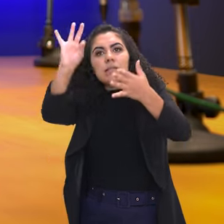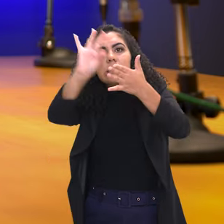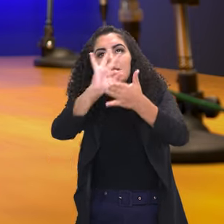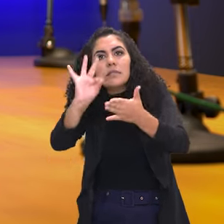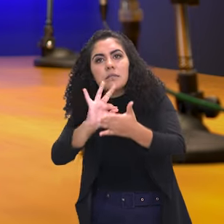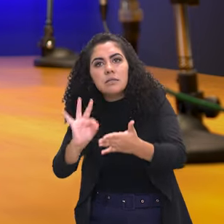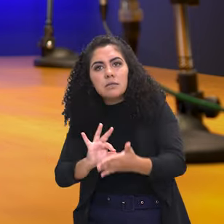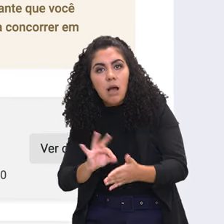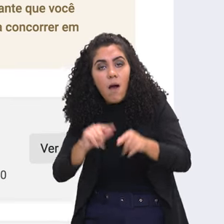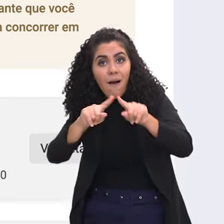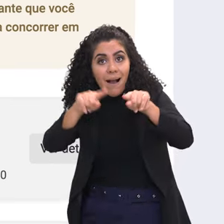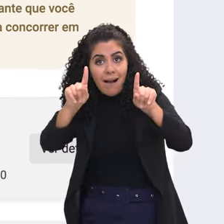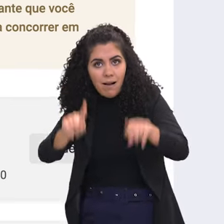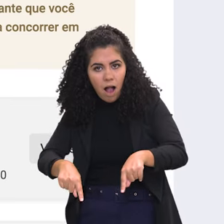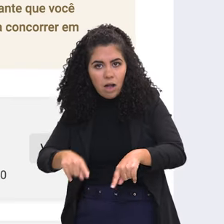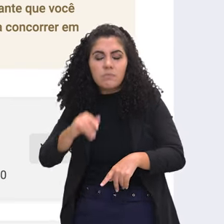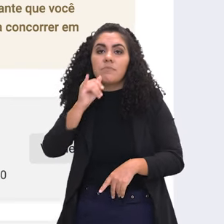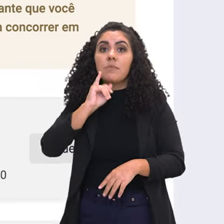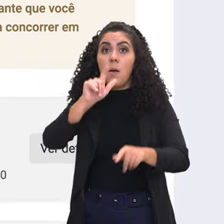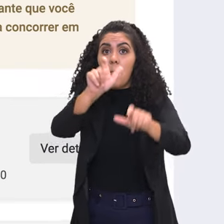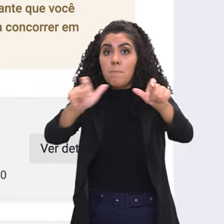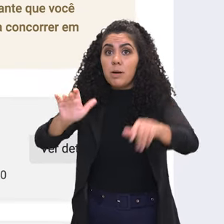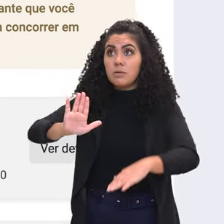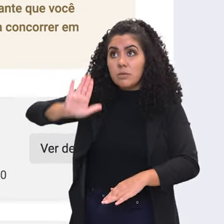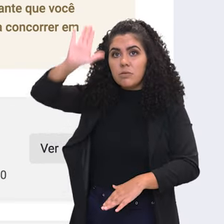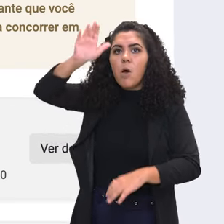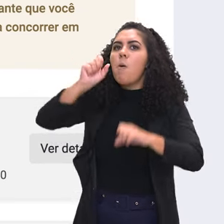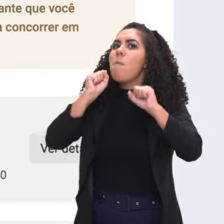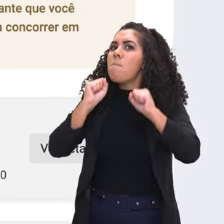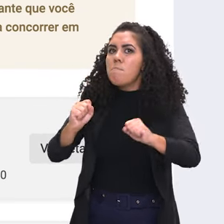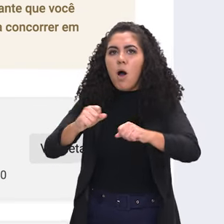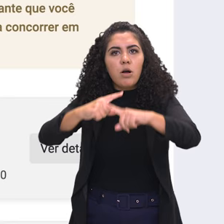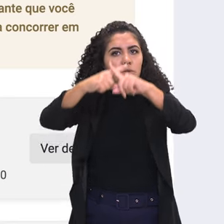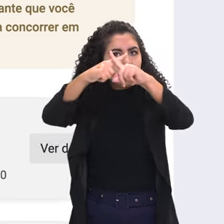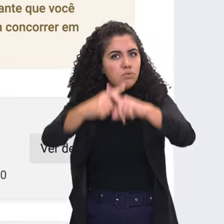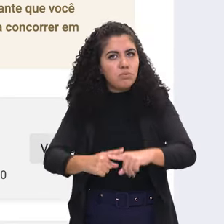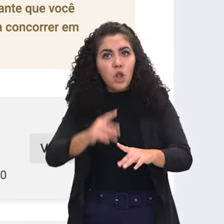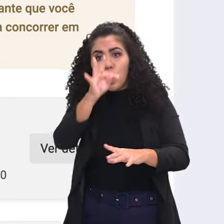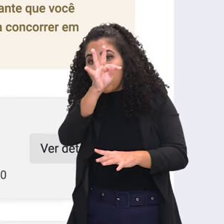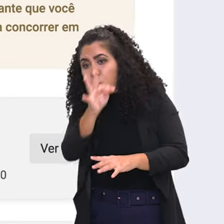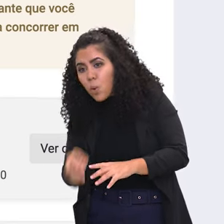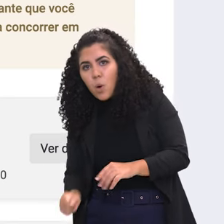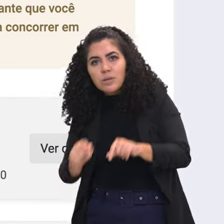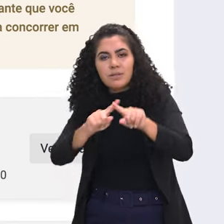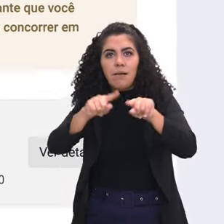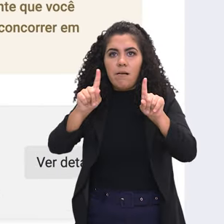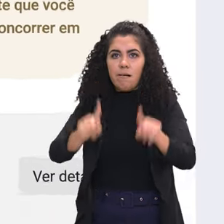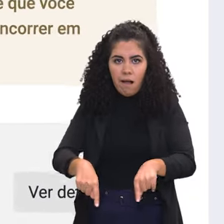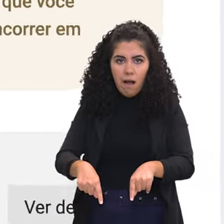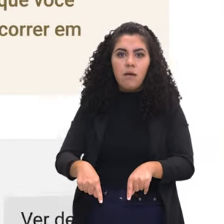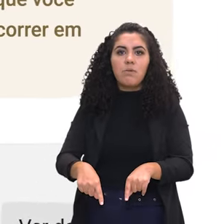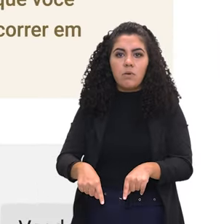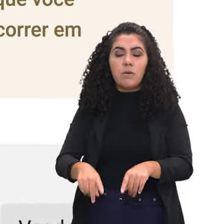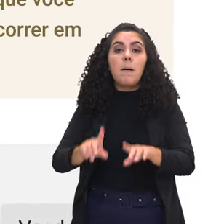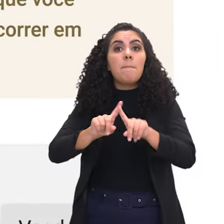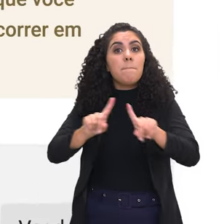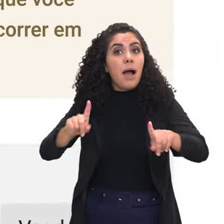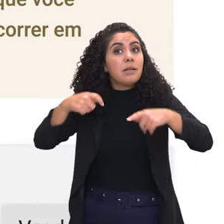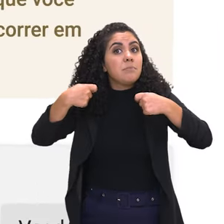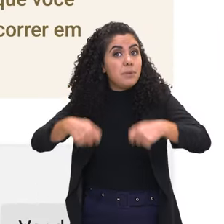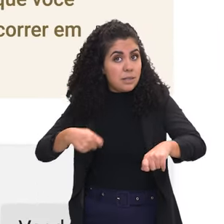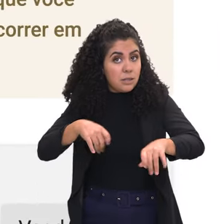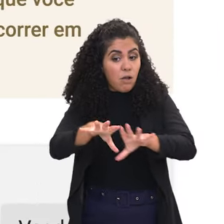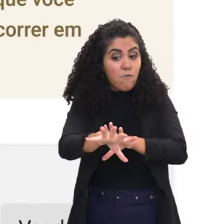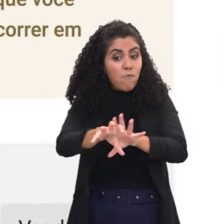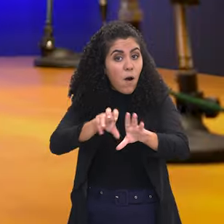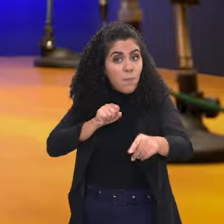vou me inscrever. Lembrando que os candidatos, eles podem ranquear todos os cargos em disputa, desde que eles tenham a formação